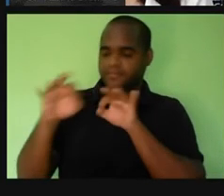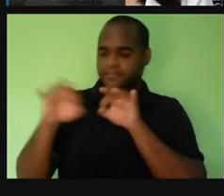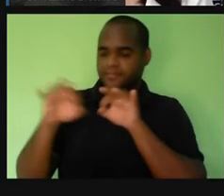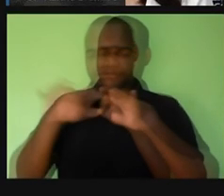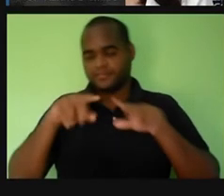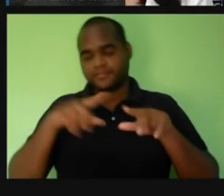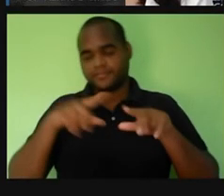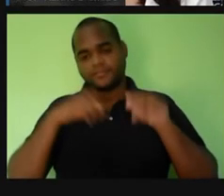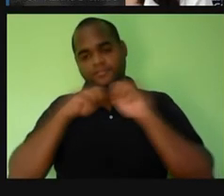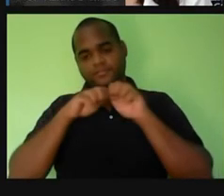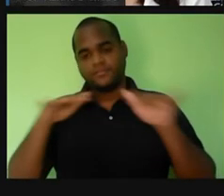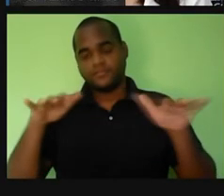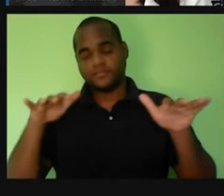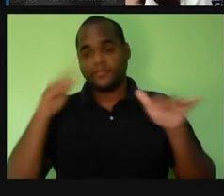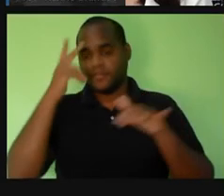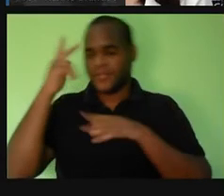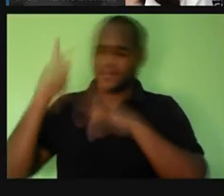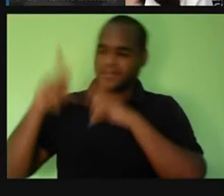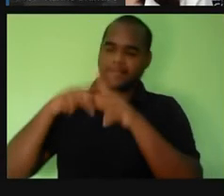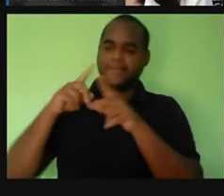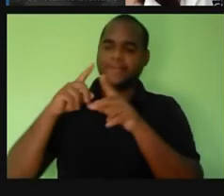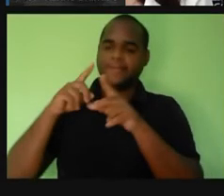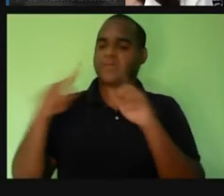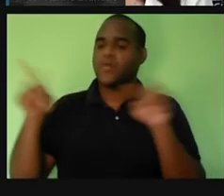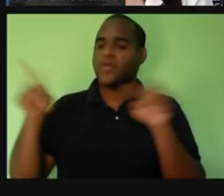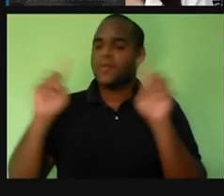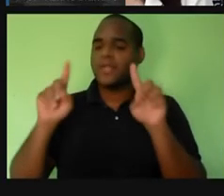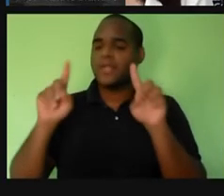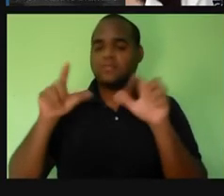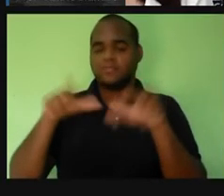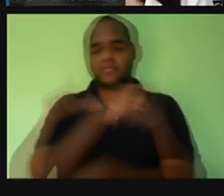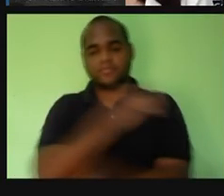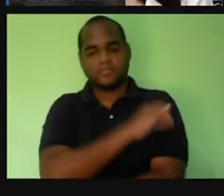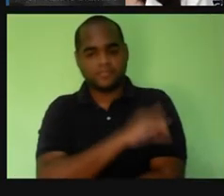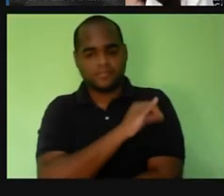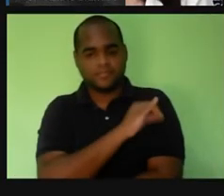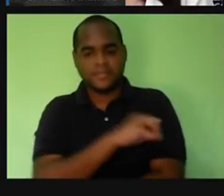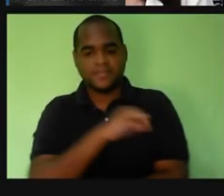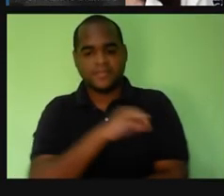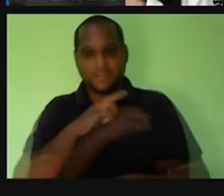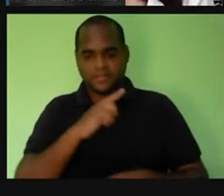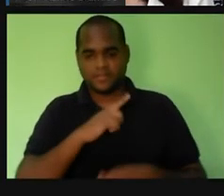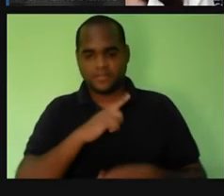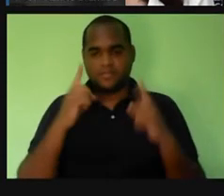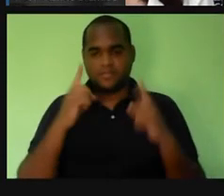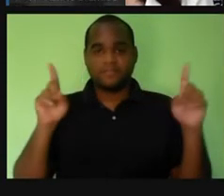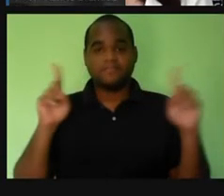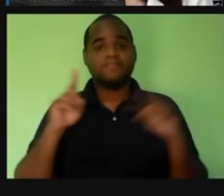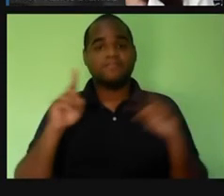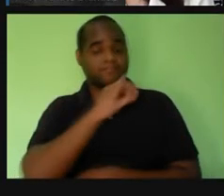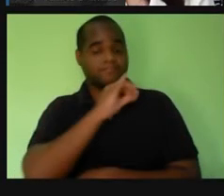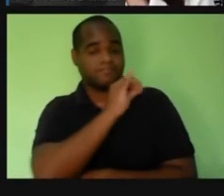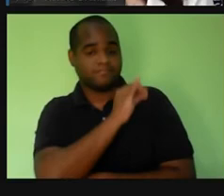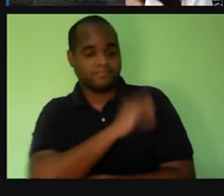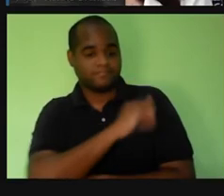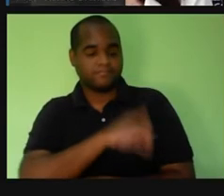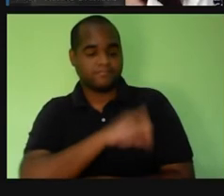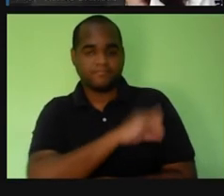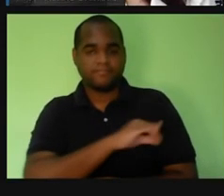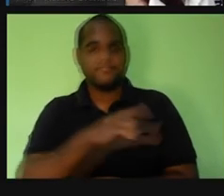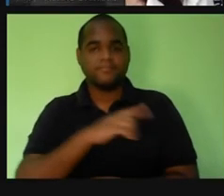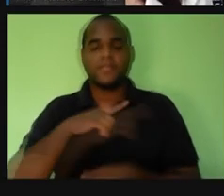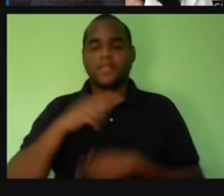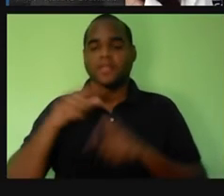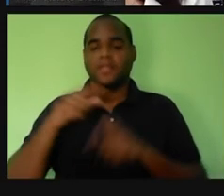revolta popular no Rio de Janeiro, tá? Que é a chamada Revolta da Vacina, tá? Para vocês, nos livros de